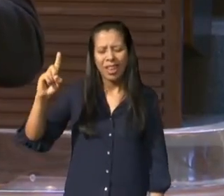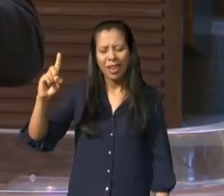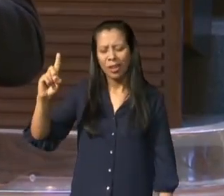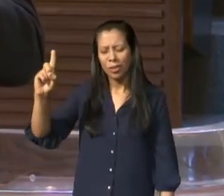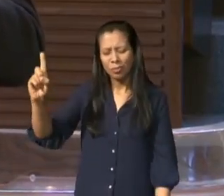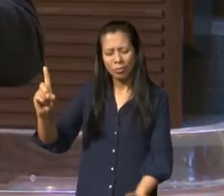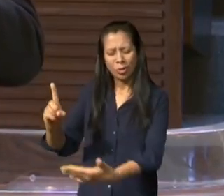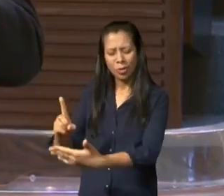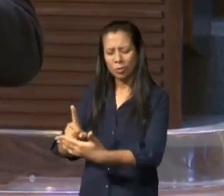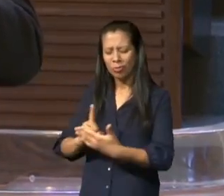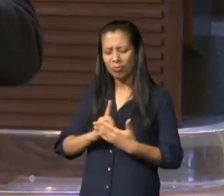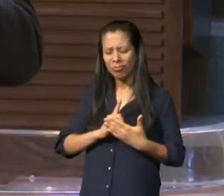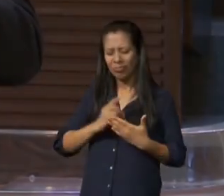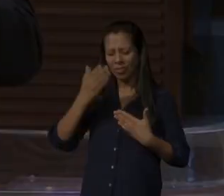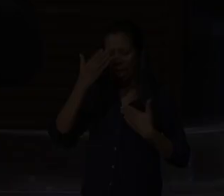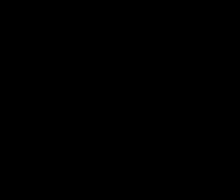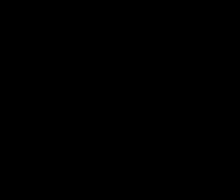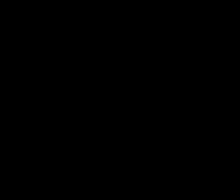isto em nome de Jesus amém amém